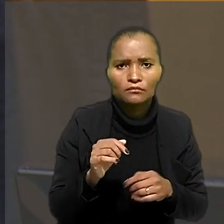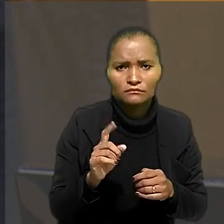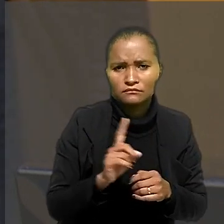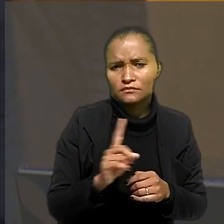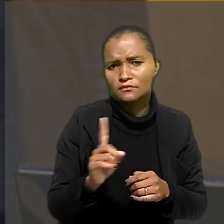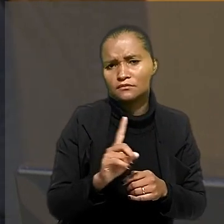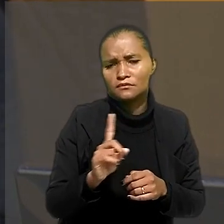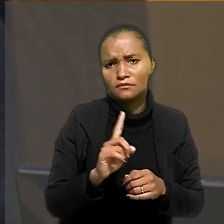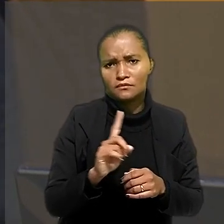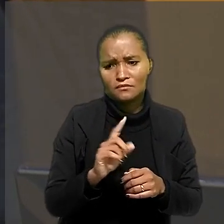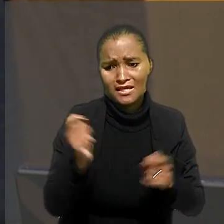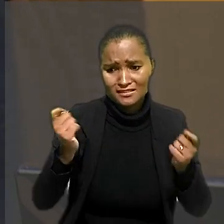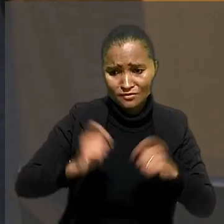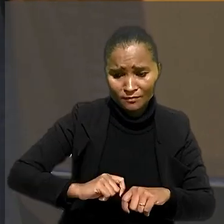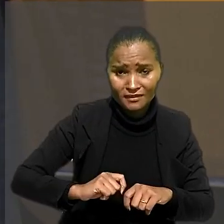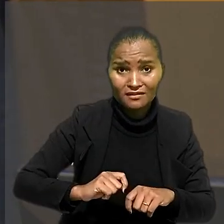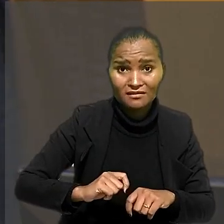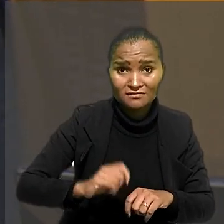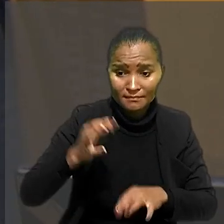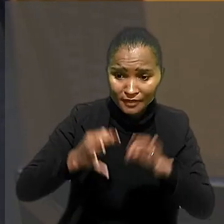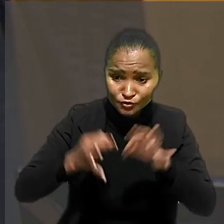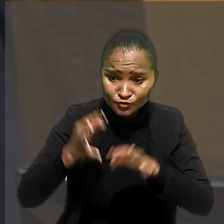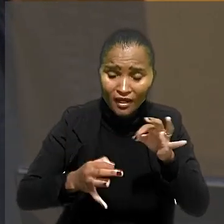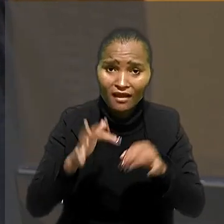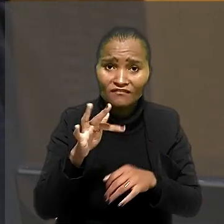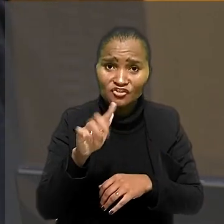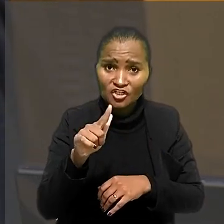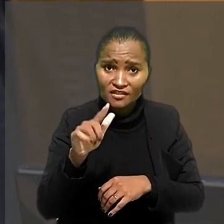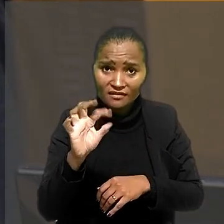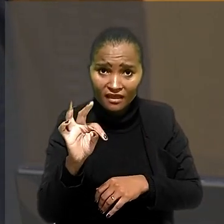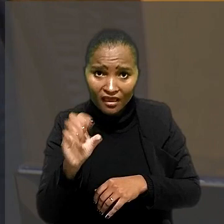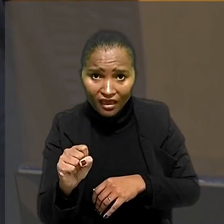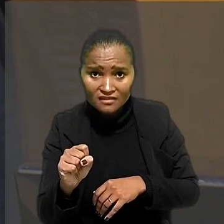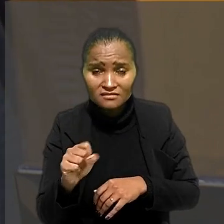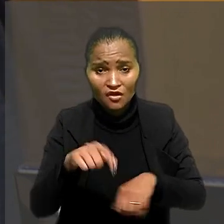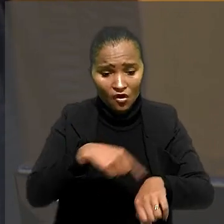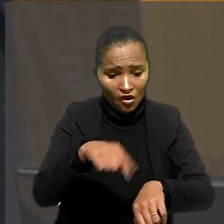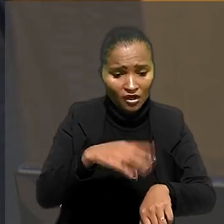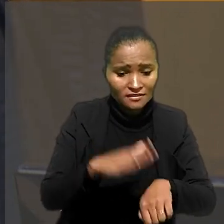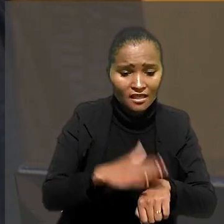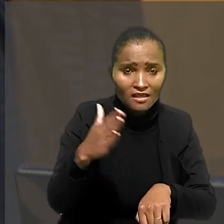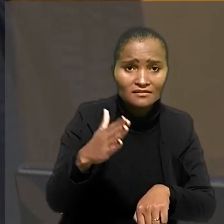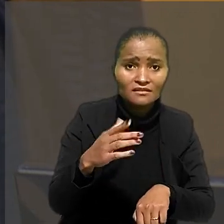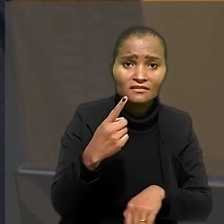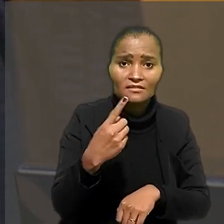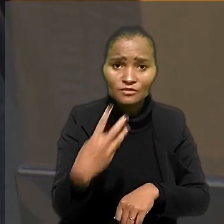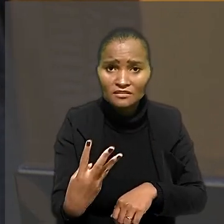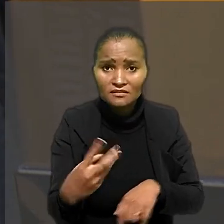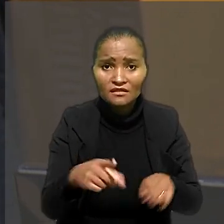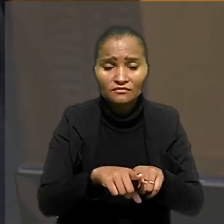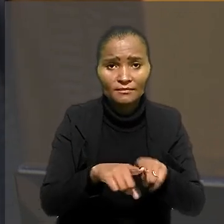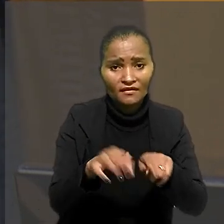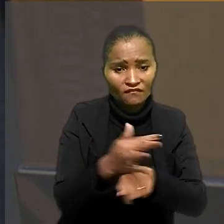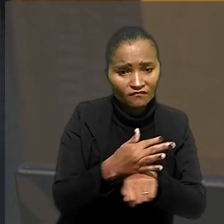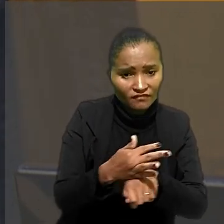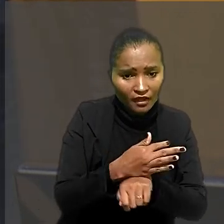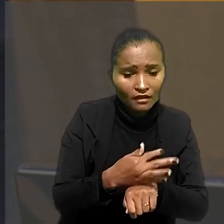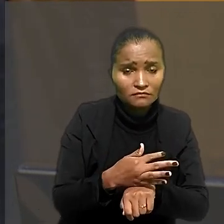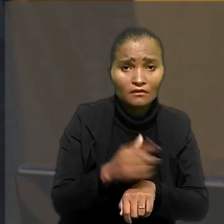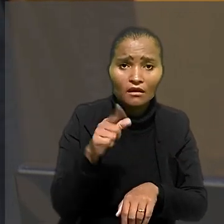forma nenhuma, essa competência para apreciar FGTS, horas extras, décimo terceiro e férias,